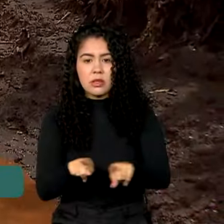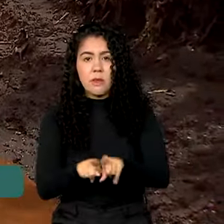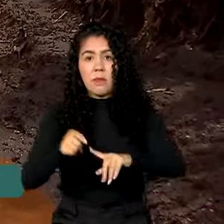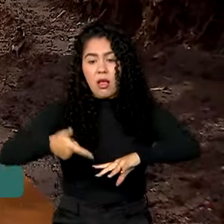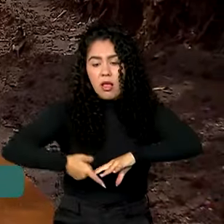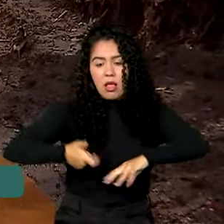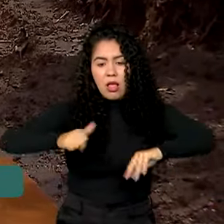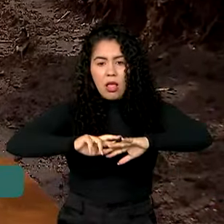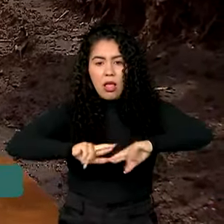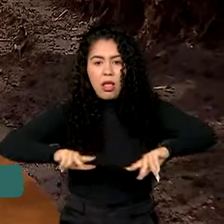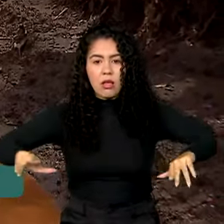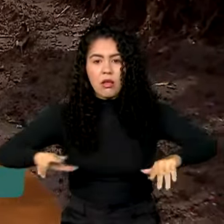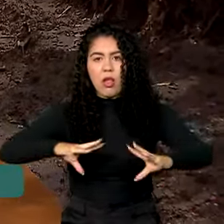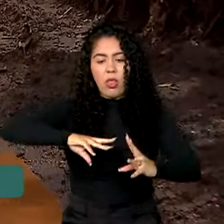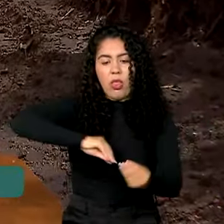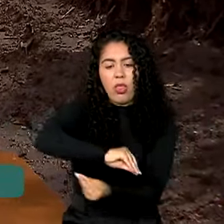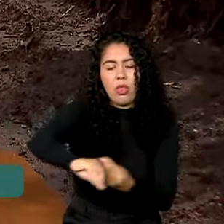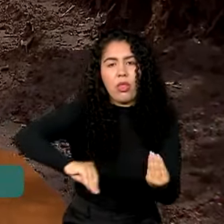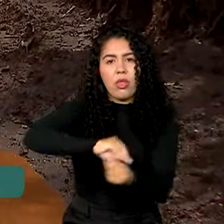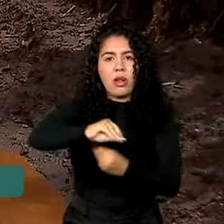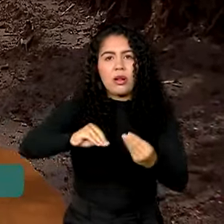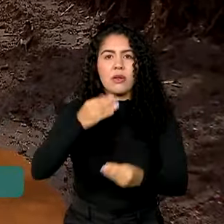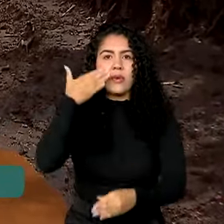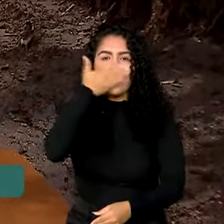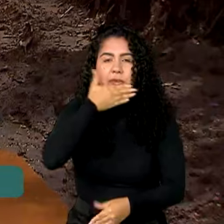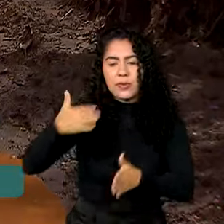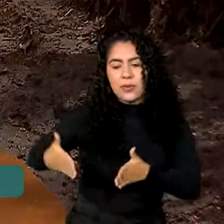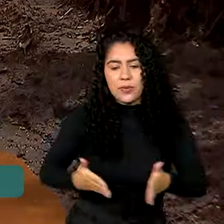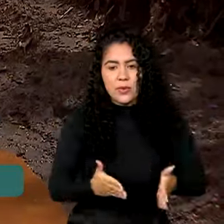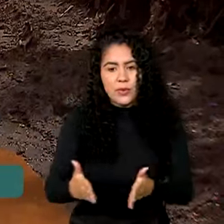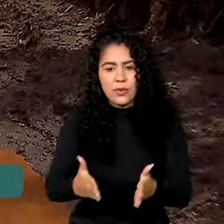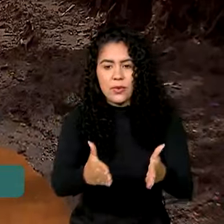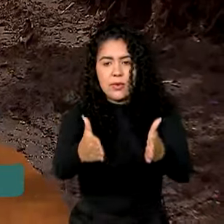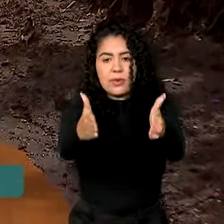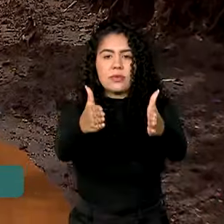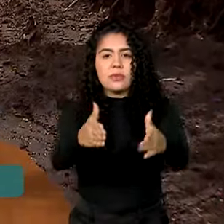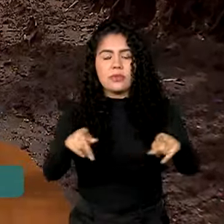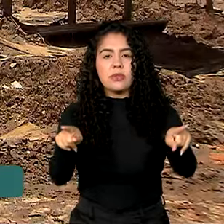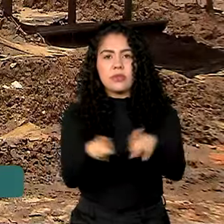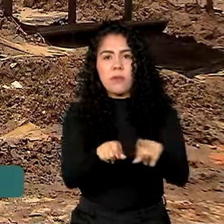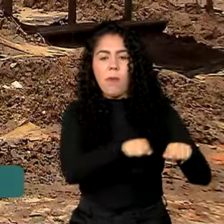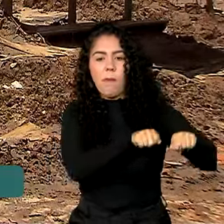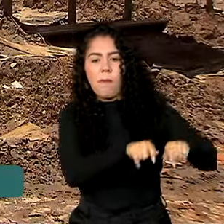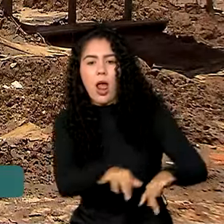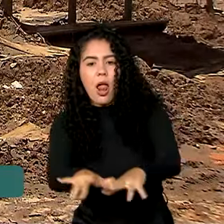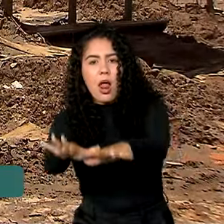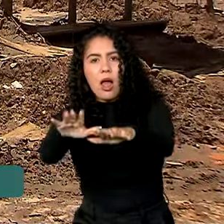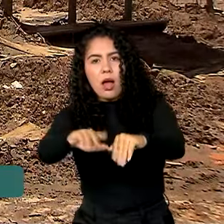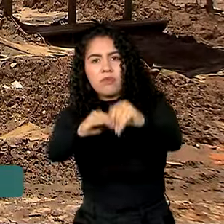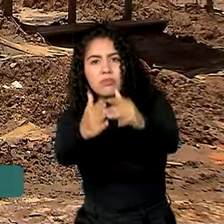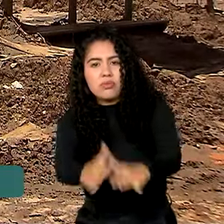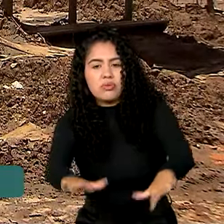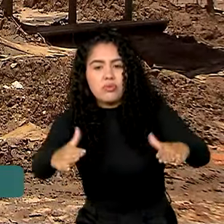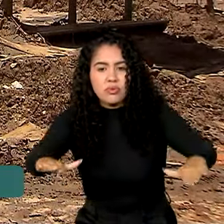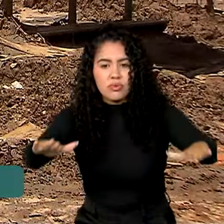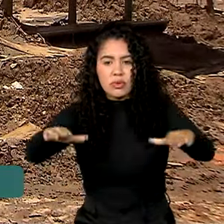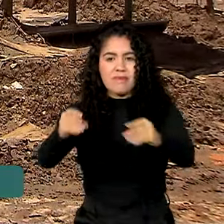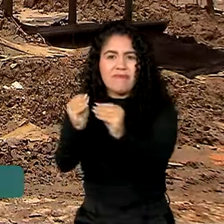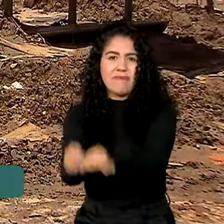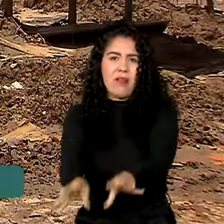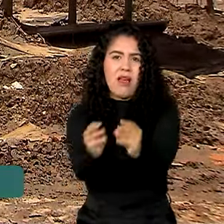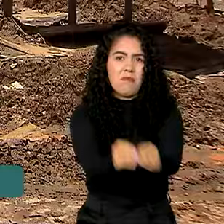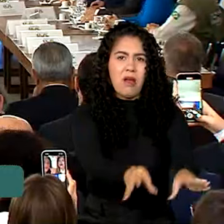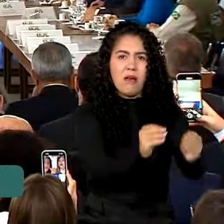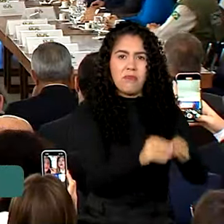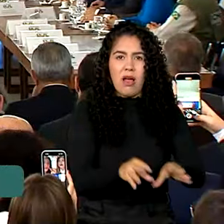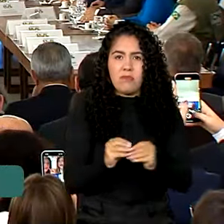chegaram ao Rio Doce, contaminaram o rio e os afluentes e desembocaram no mar e causaram incontáveis danos ao